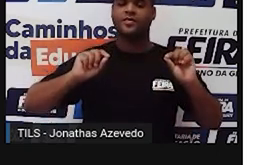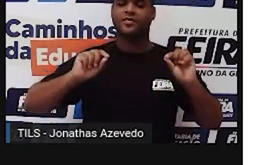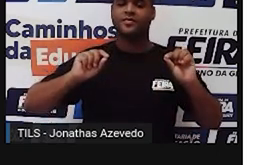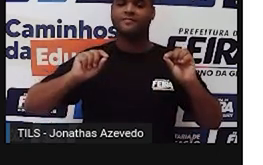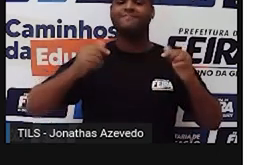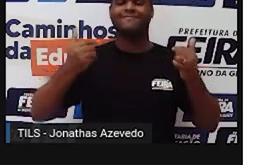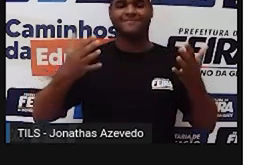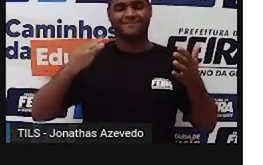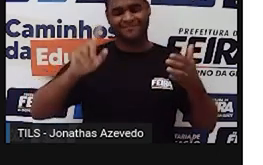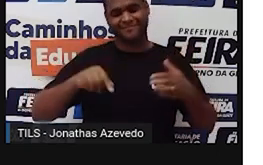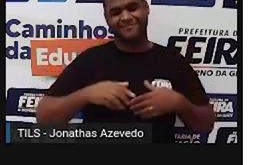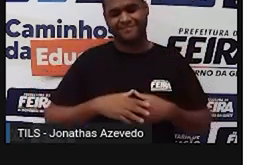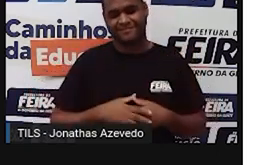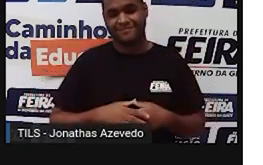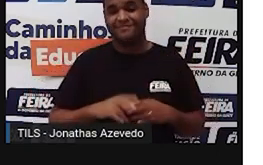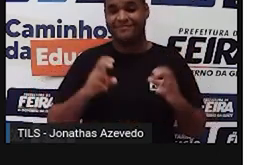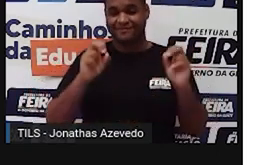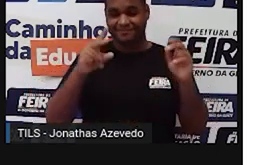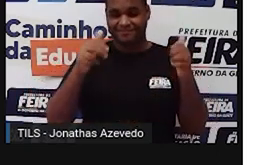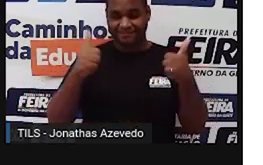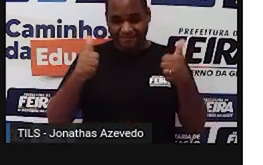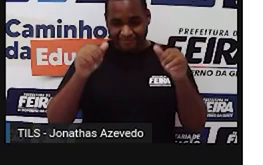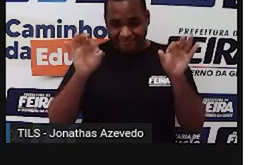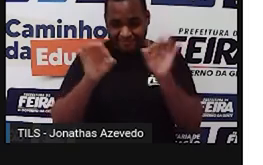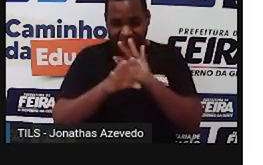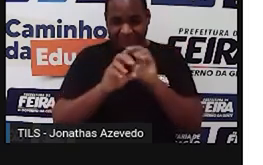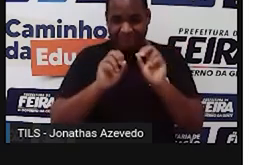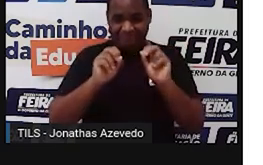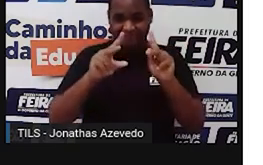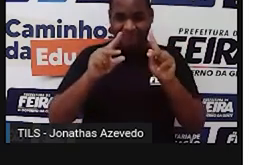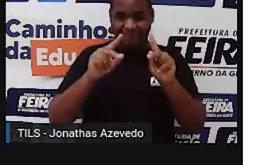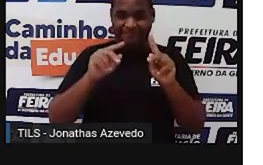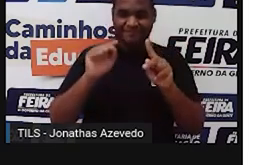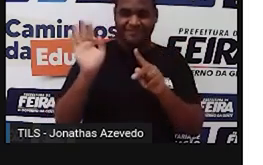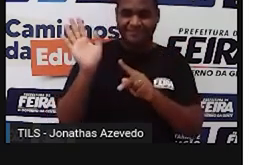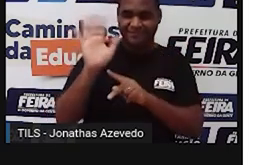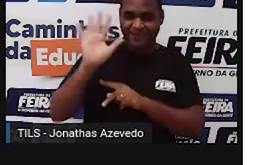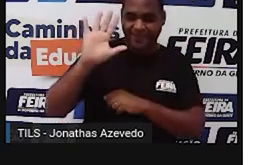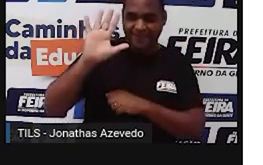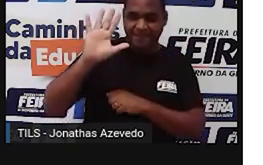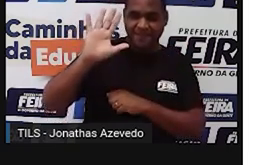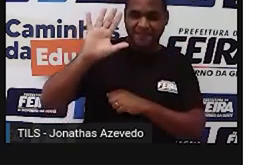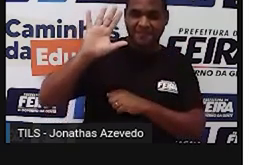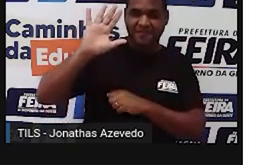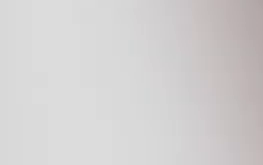É isso aí. Então, prontinho, até mais. Valeu!